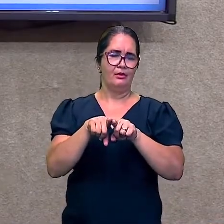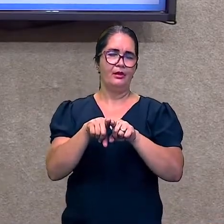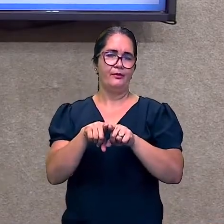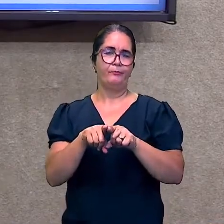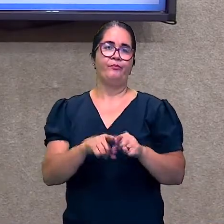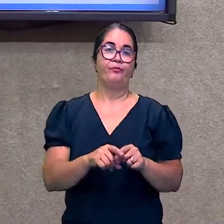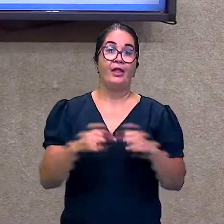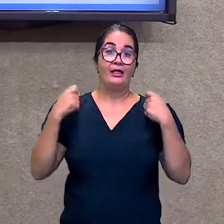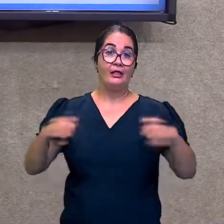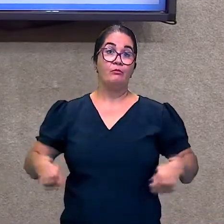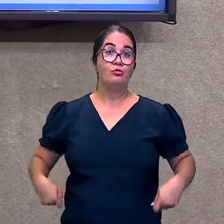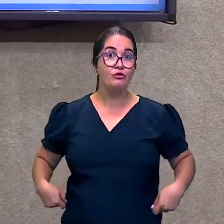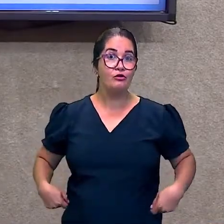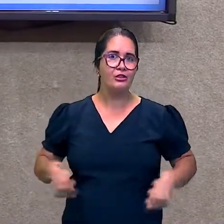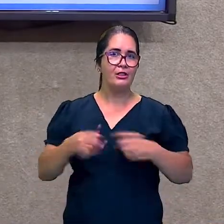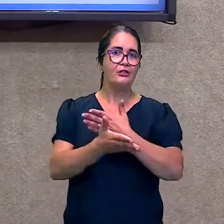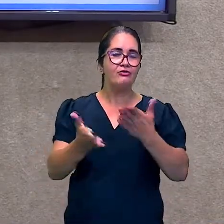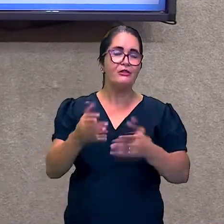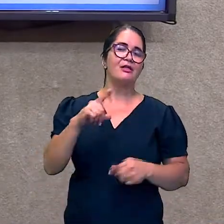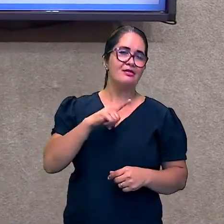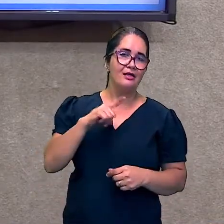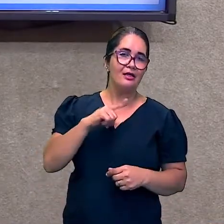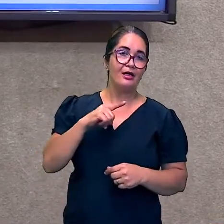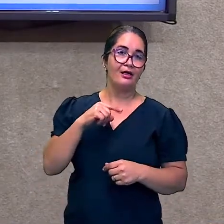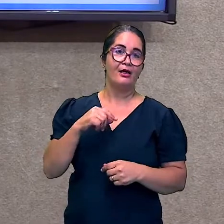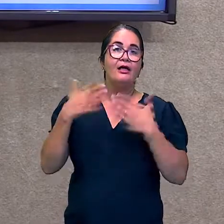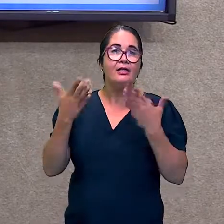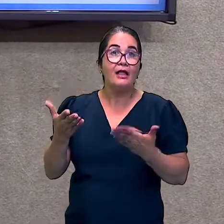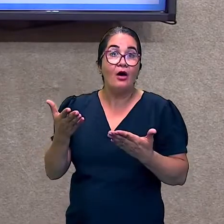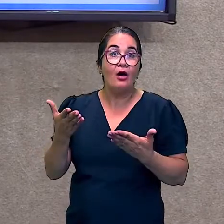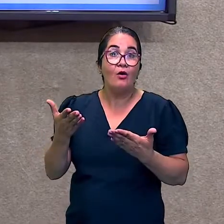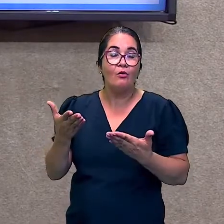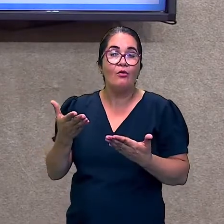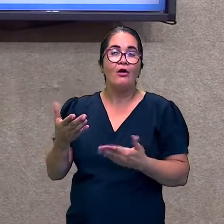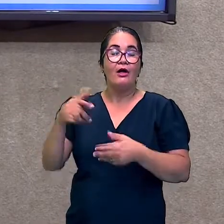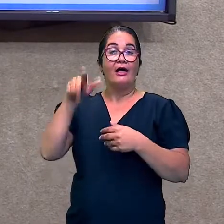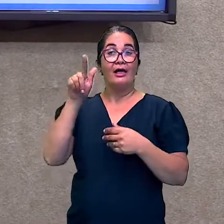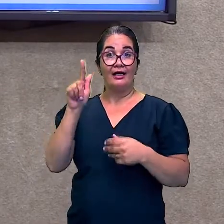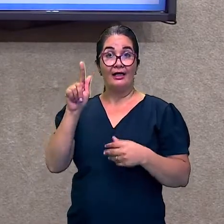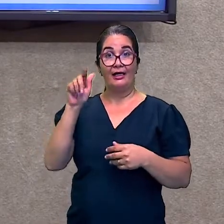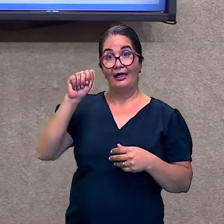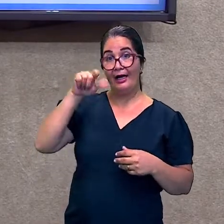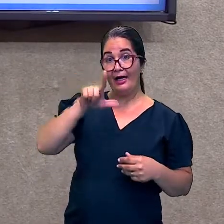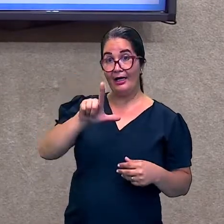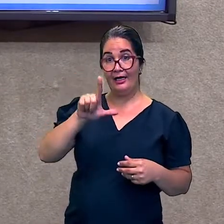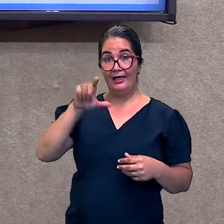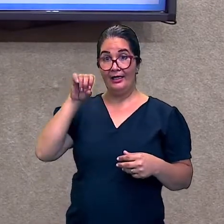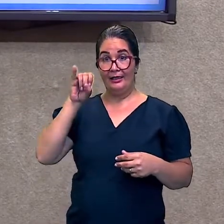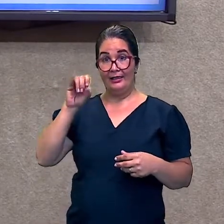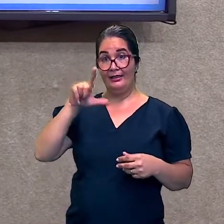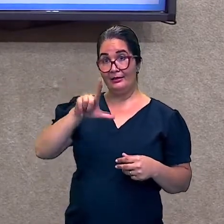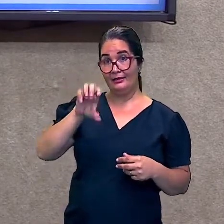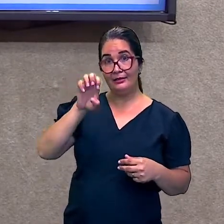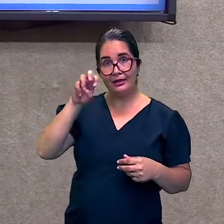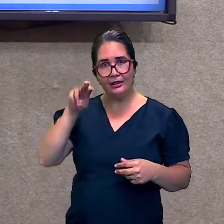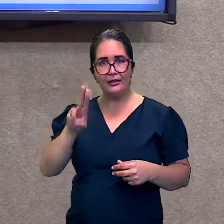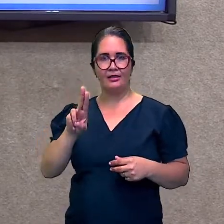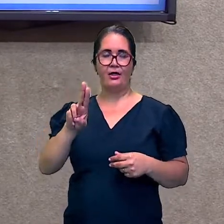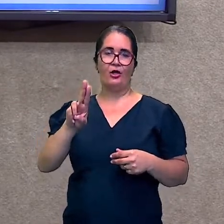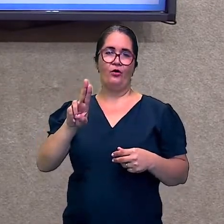Então. Galileu. Foi primordial. Tanto na física. Como na ciência.